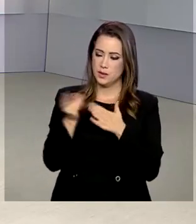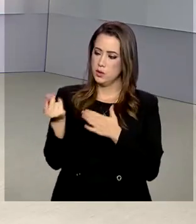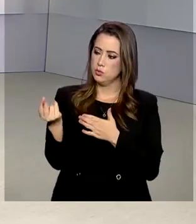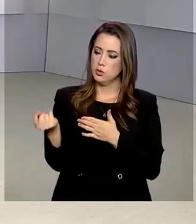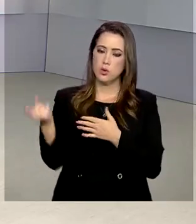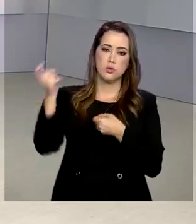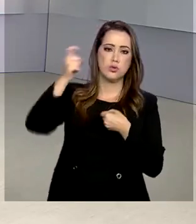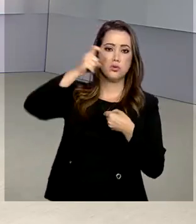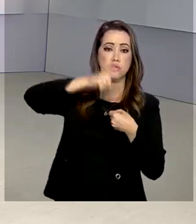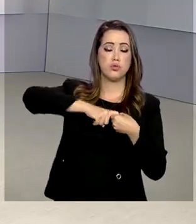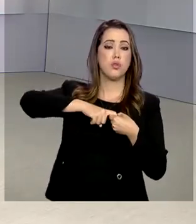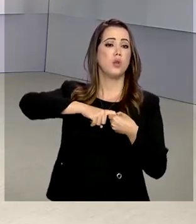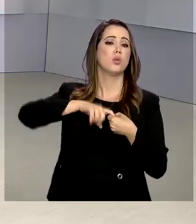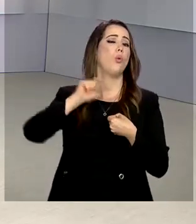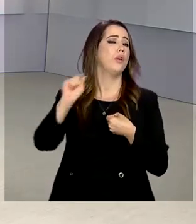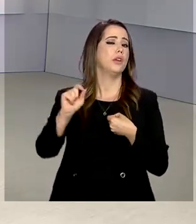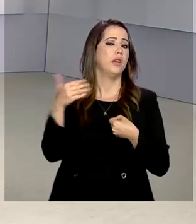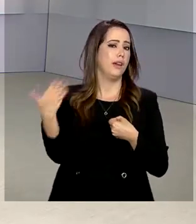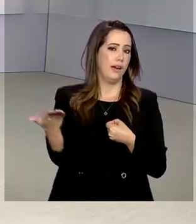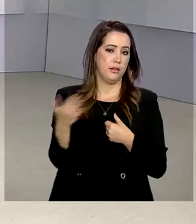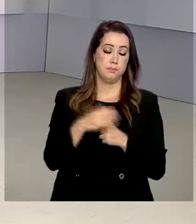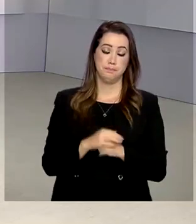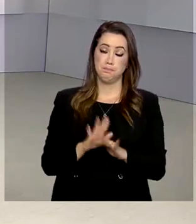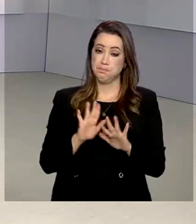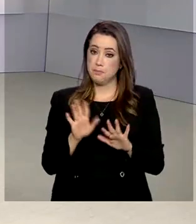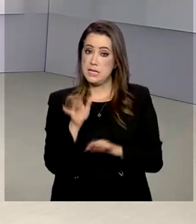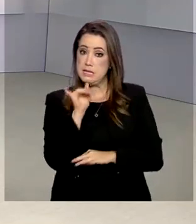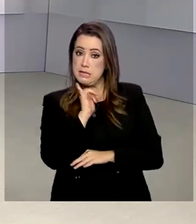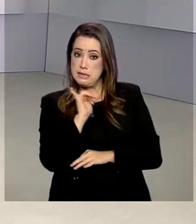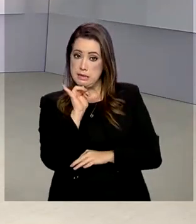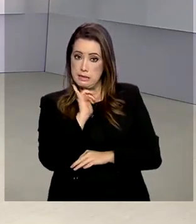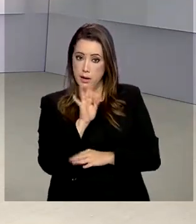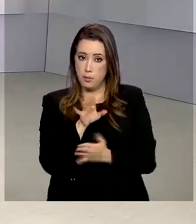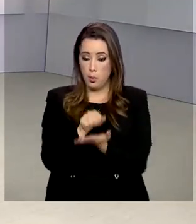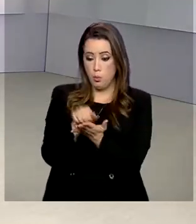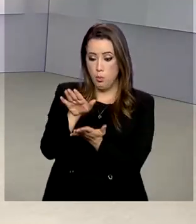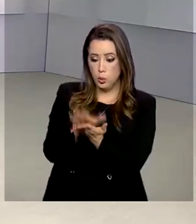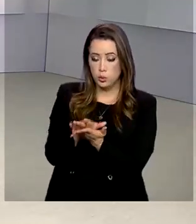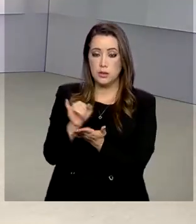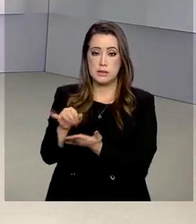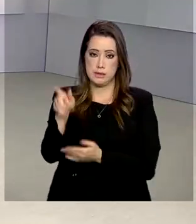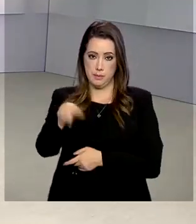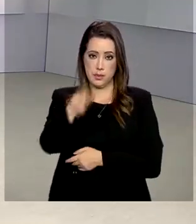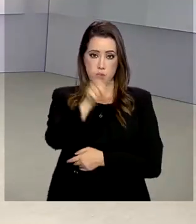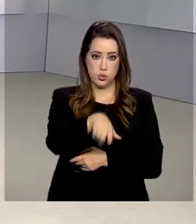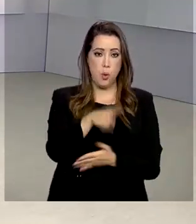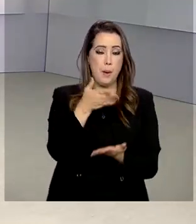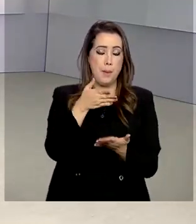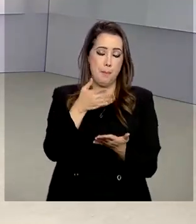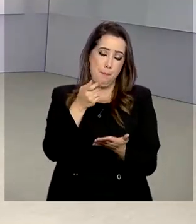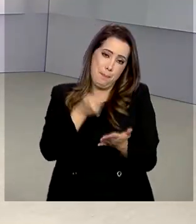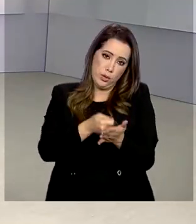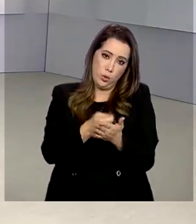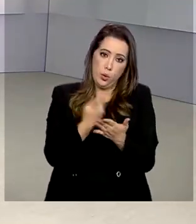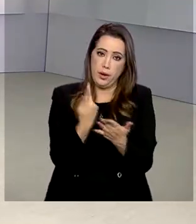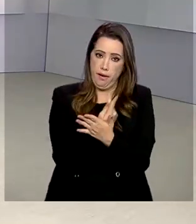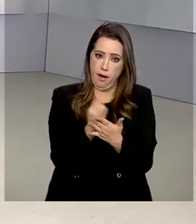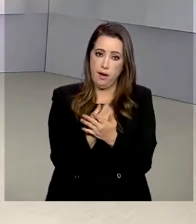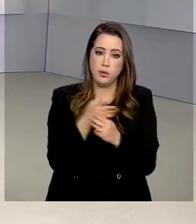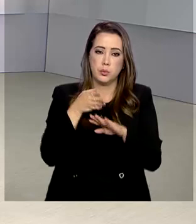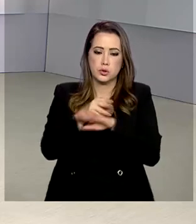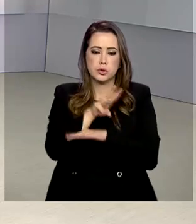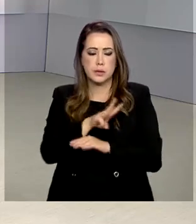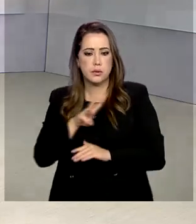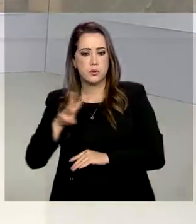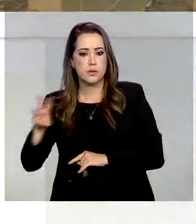solicitação de restituição de pagamento relativa a multas, de forma online, por meio do portal Gov.br.